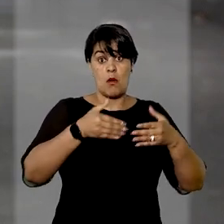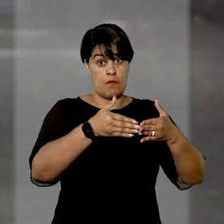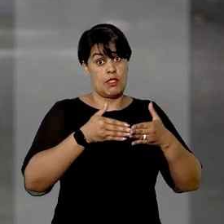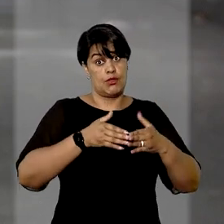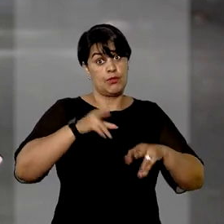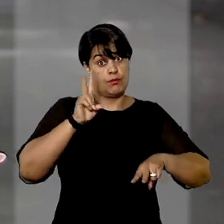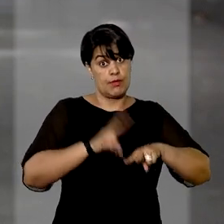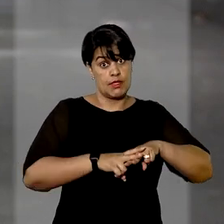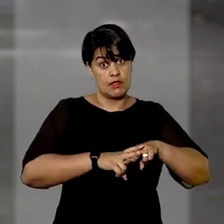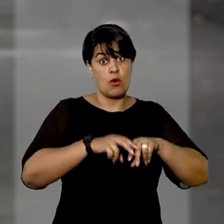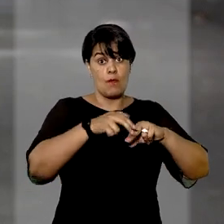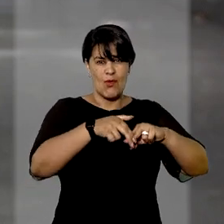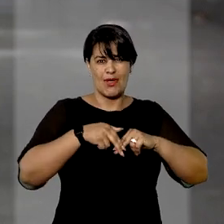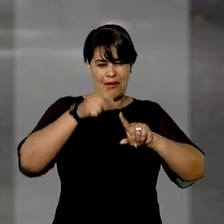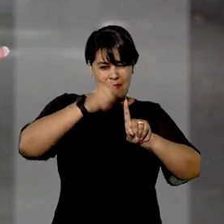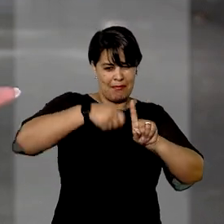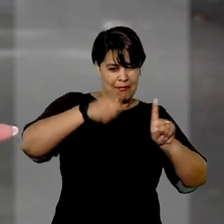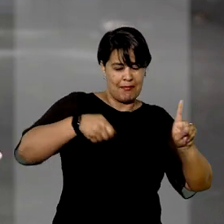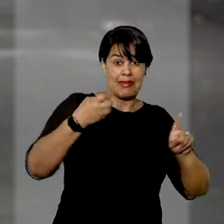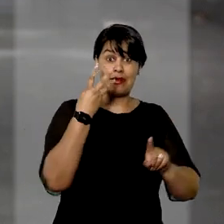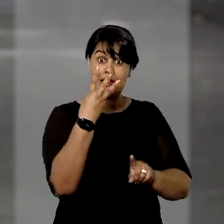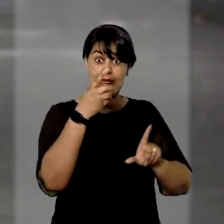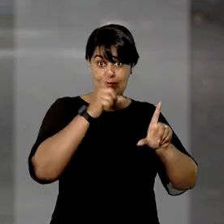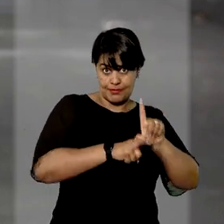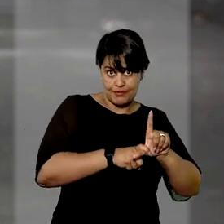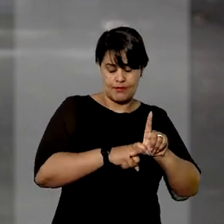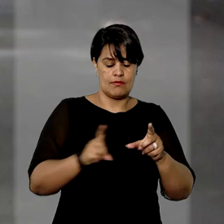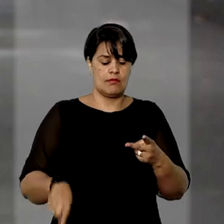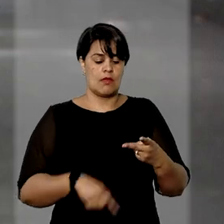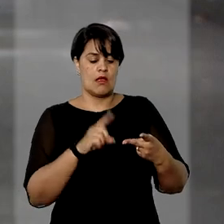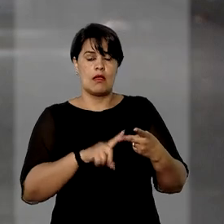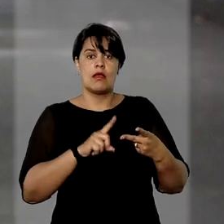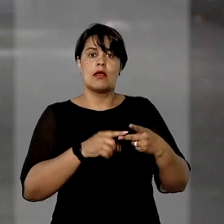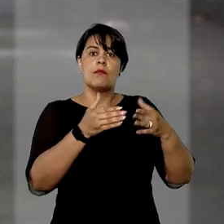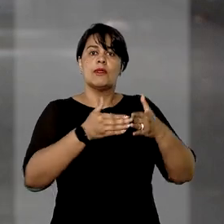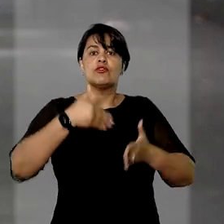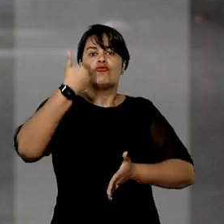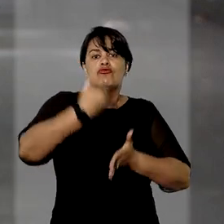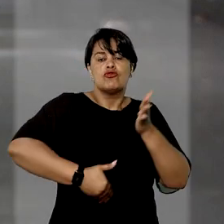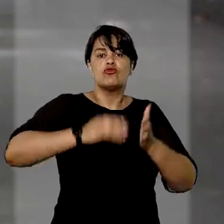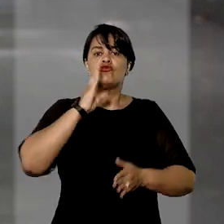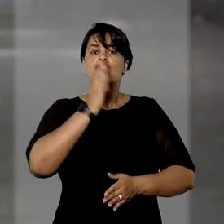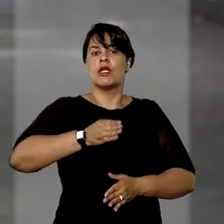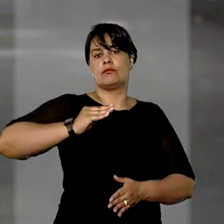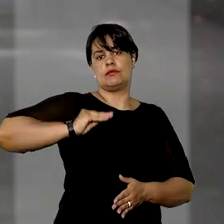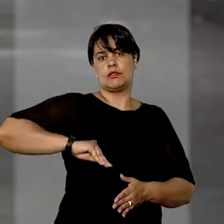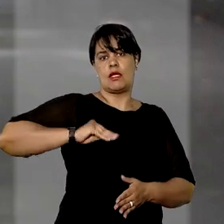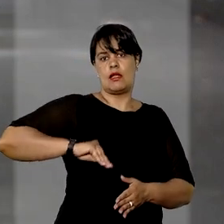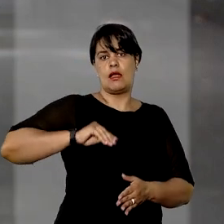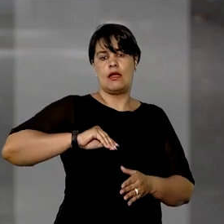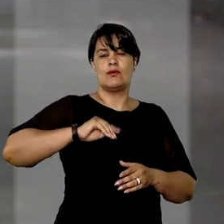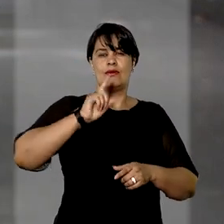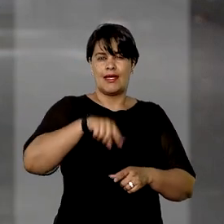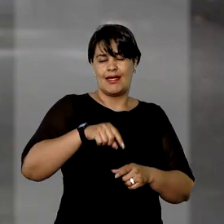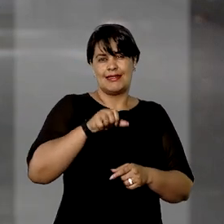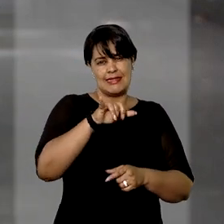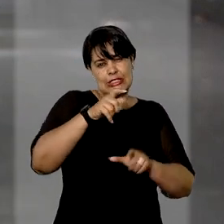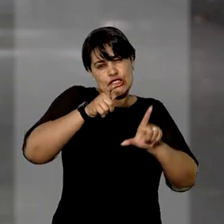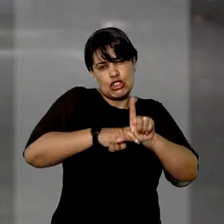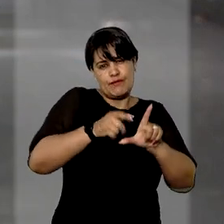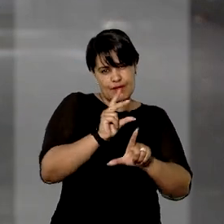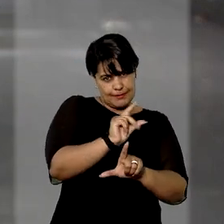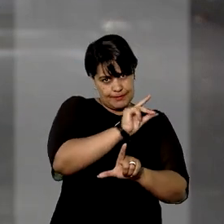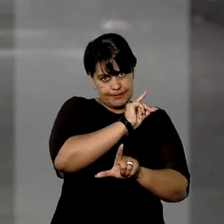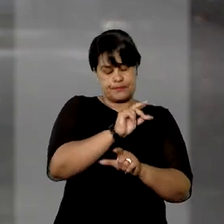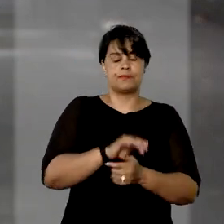o pedido de prisão para a dívida das três últimas parcelas e o requerimento de desconto em folha de pagamento para a dívida mais